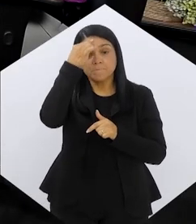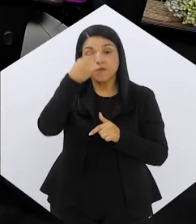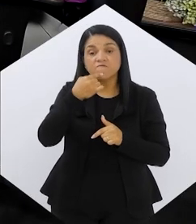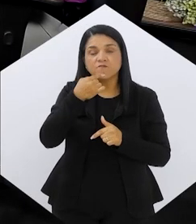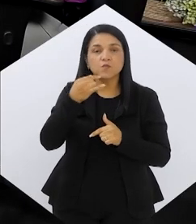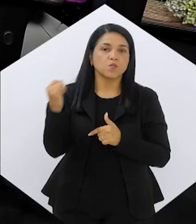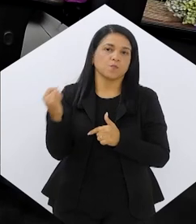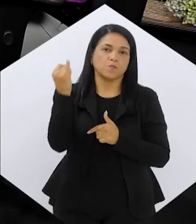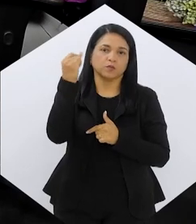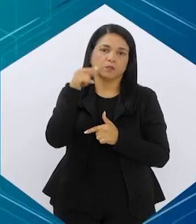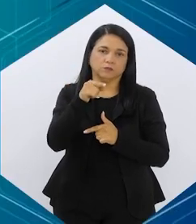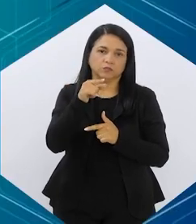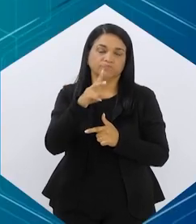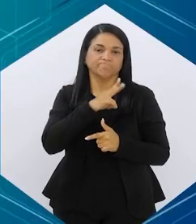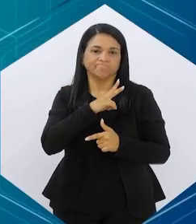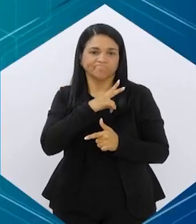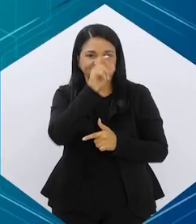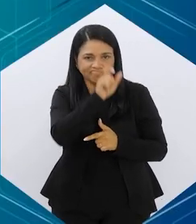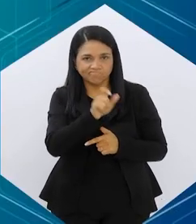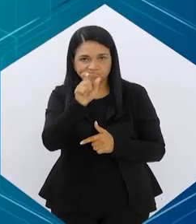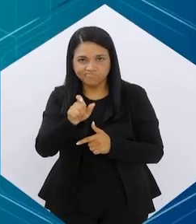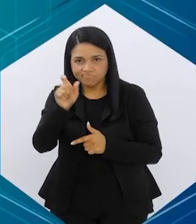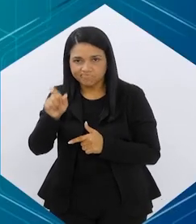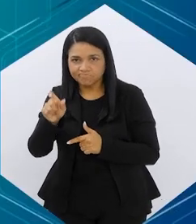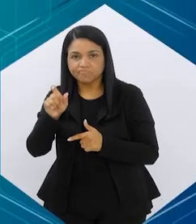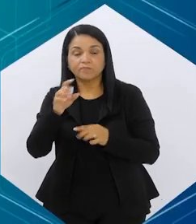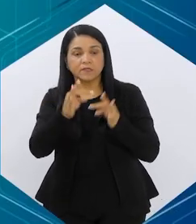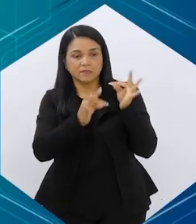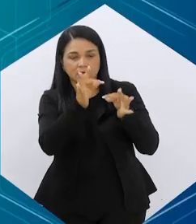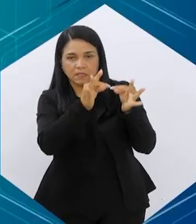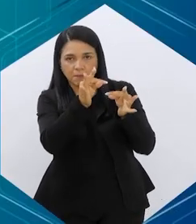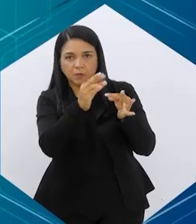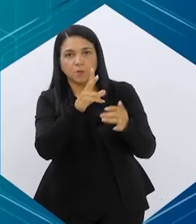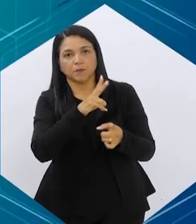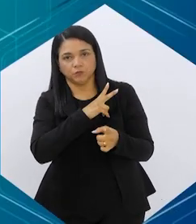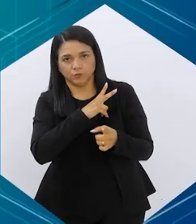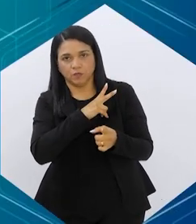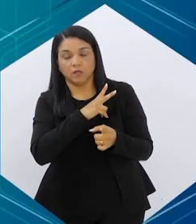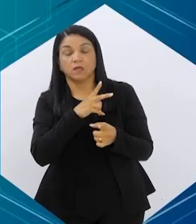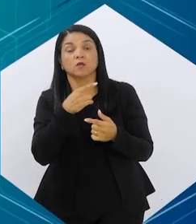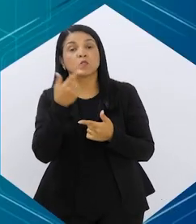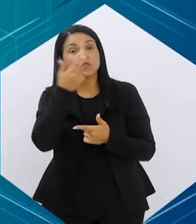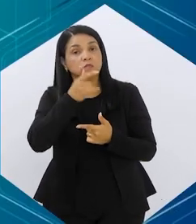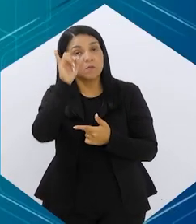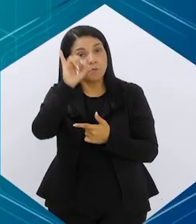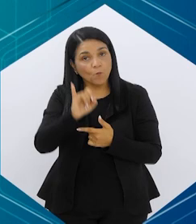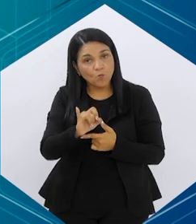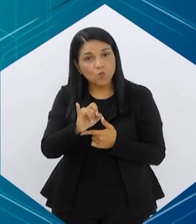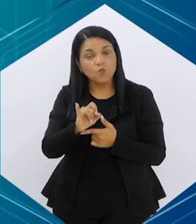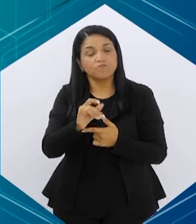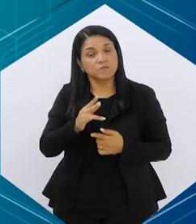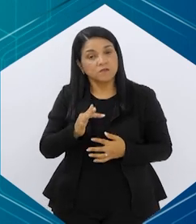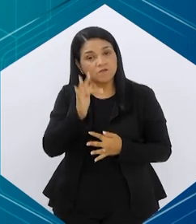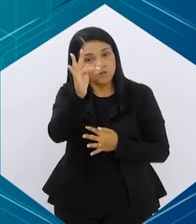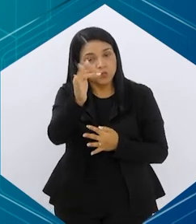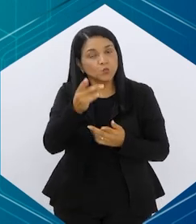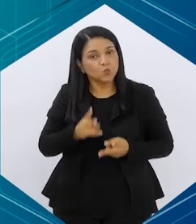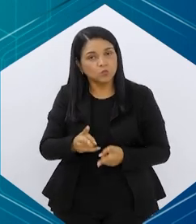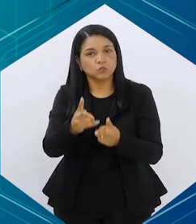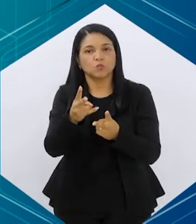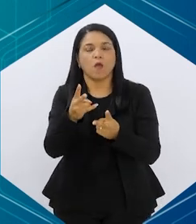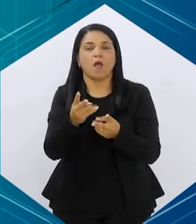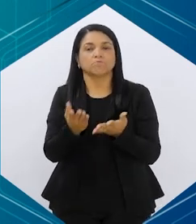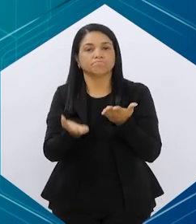opção individualizar o tratamento, vai permitir que esse paciente consiga perder peso e, lá na frente, manter o peso